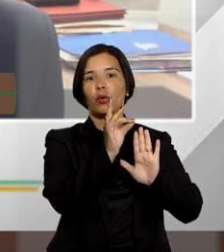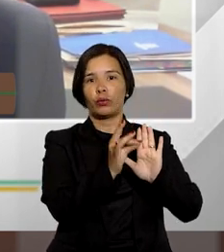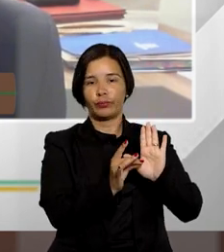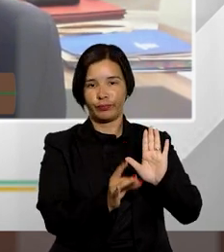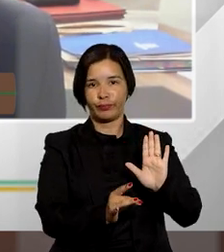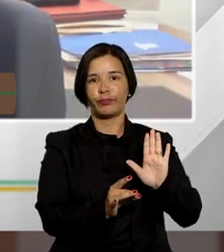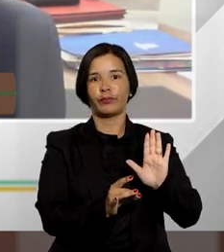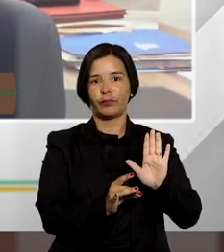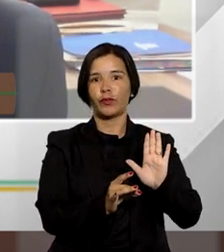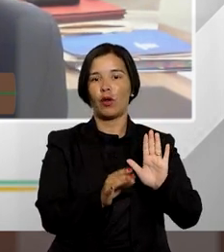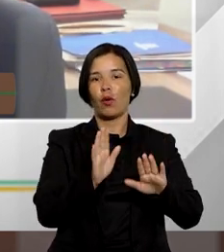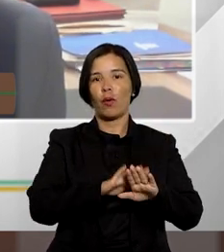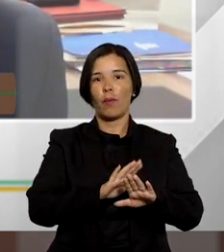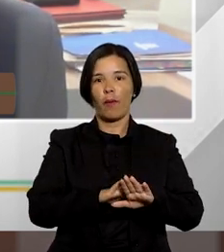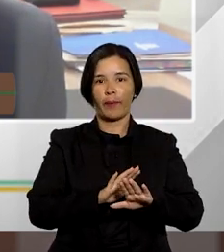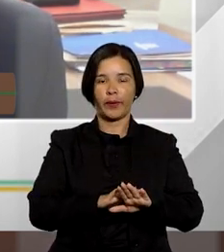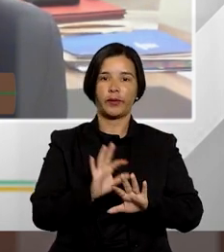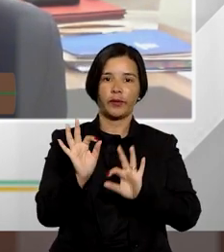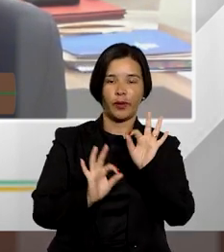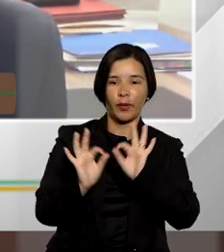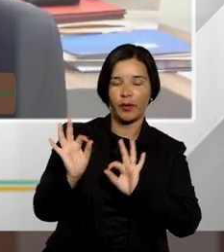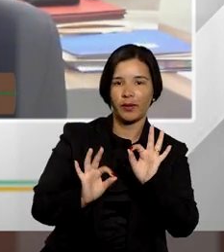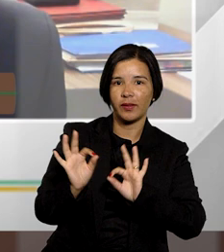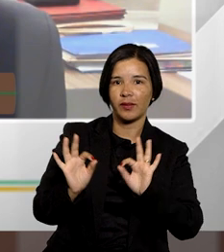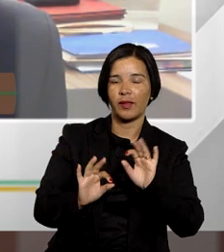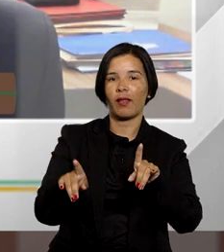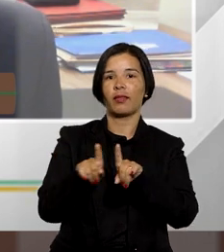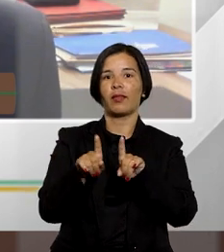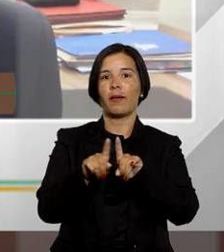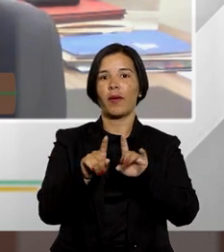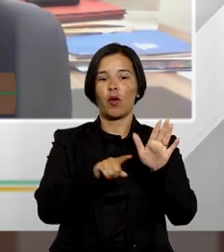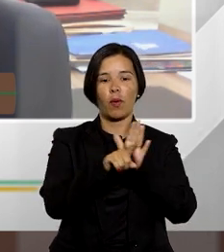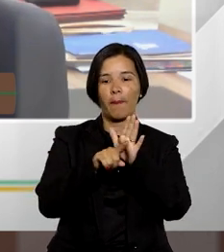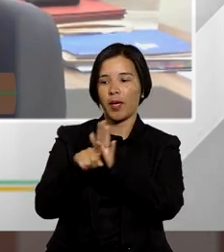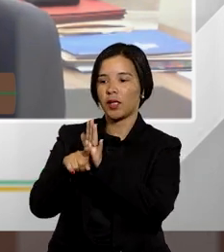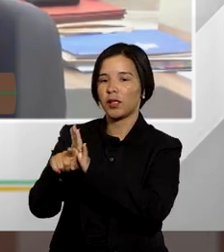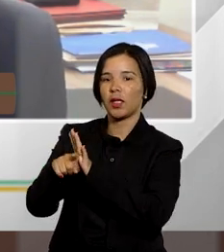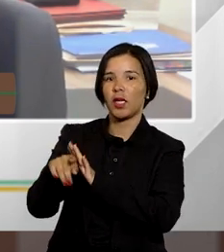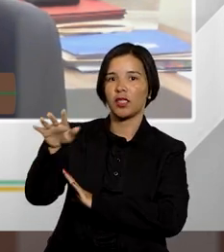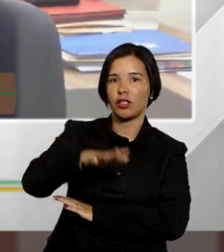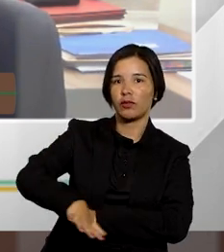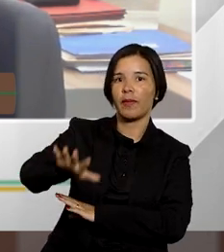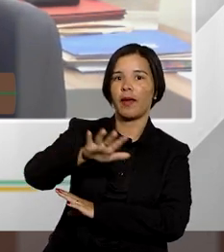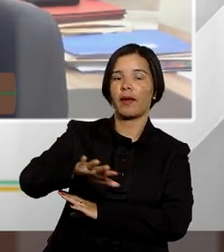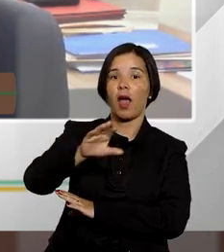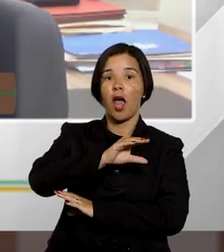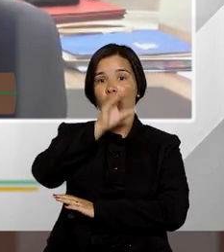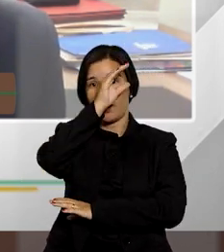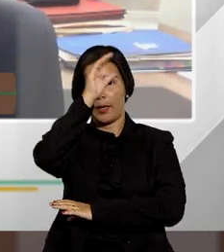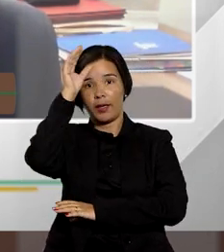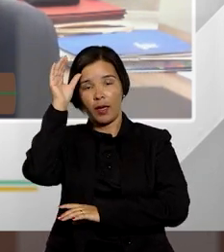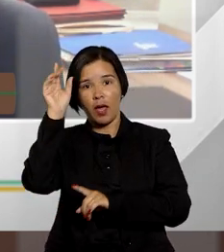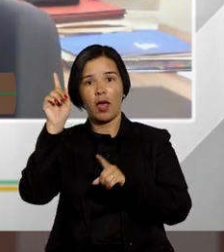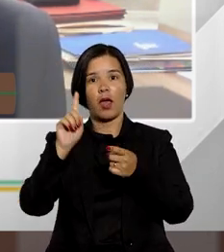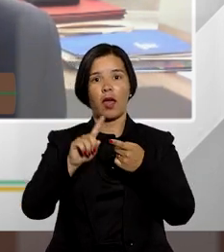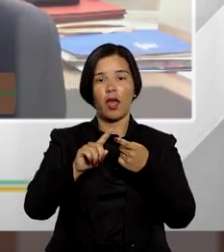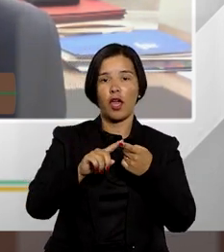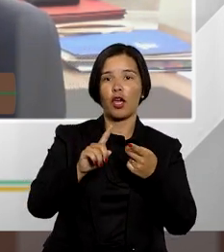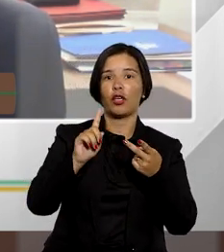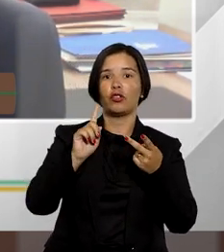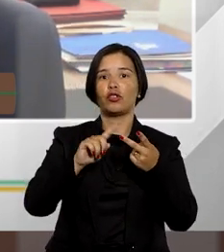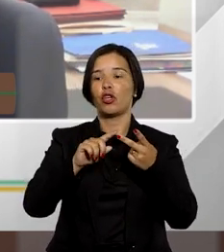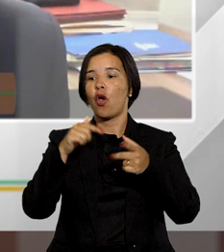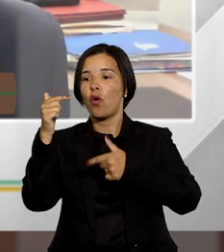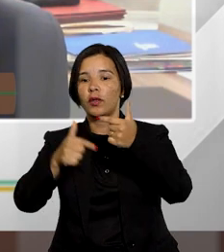unilateralmente, normalmente isso é feito fruto de uma pesquisa de mercado, de um ambiente de como tem